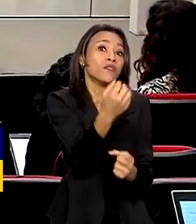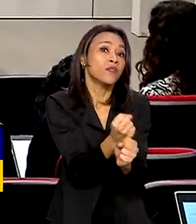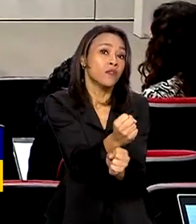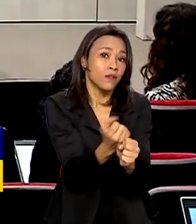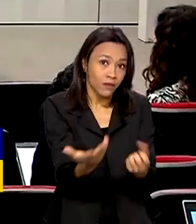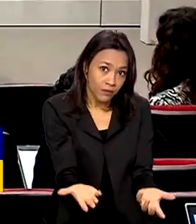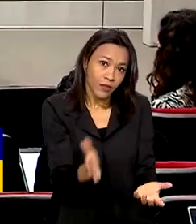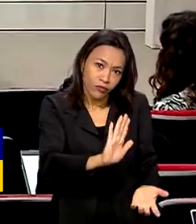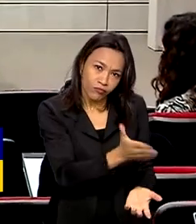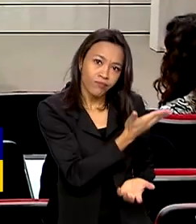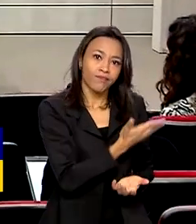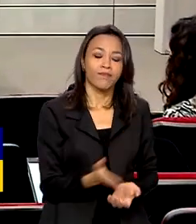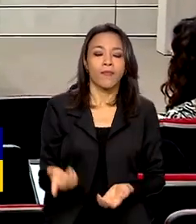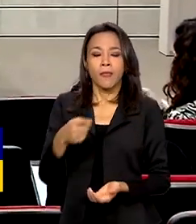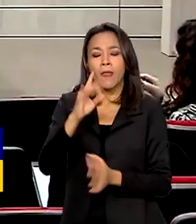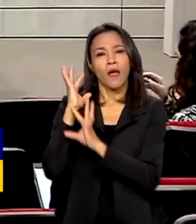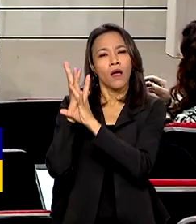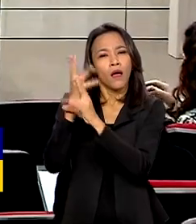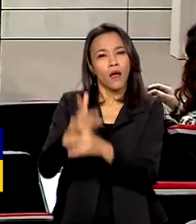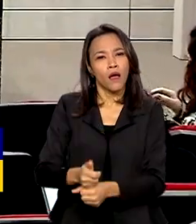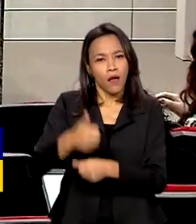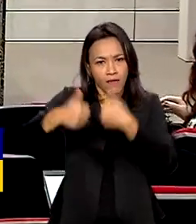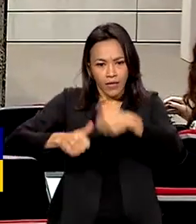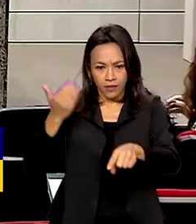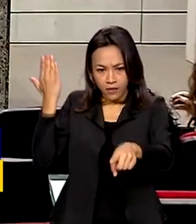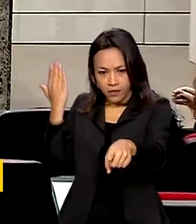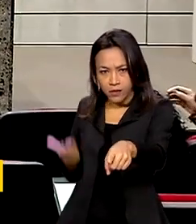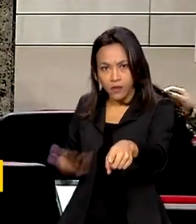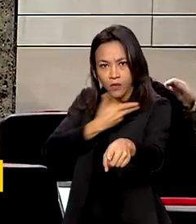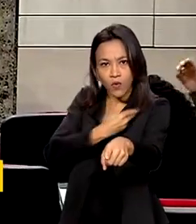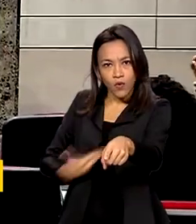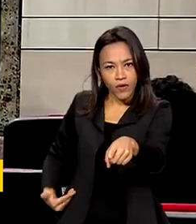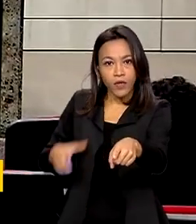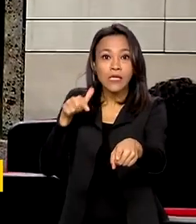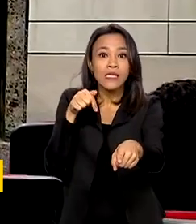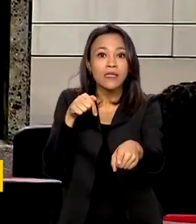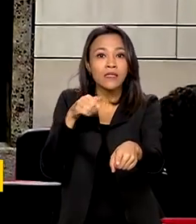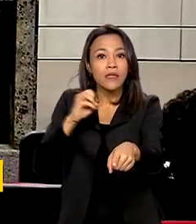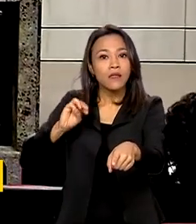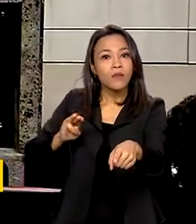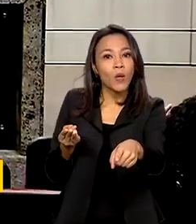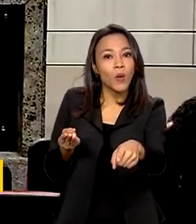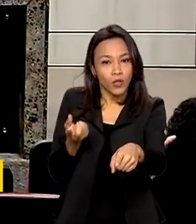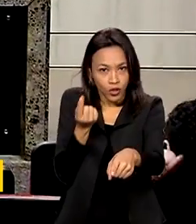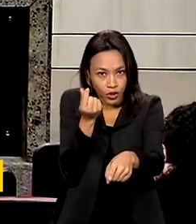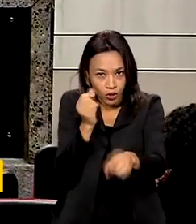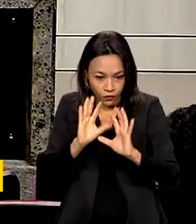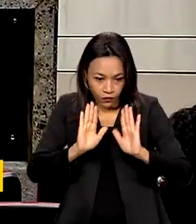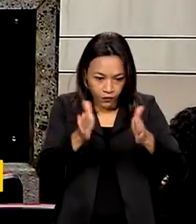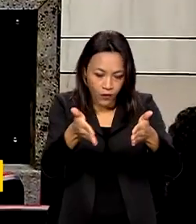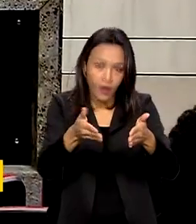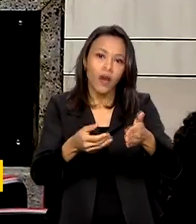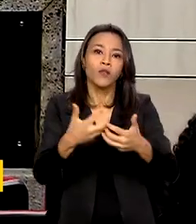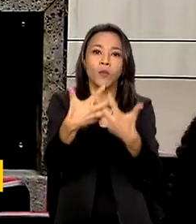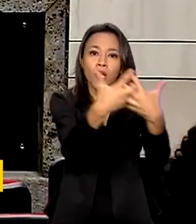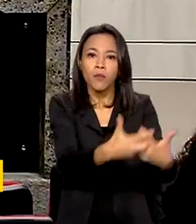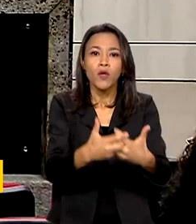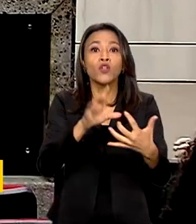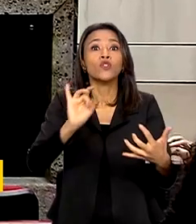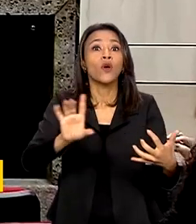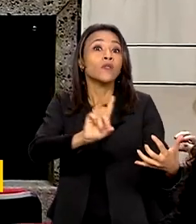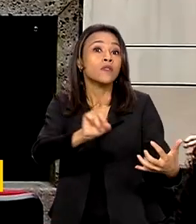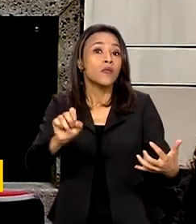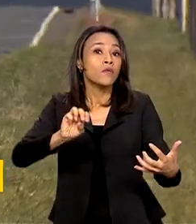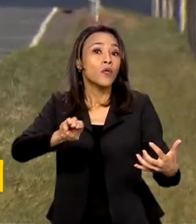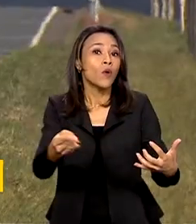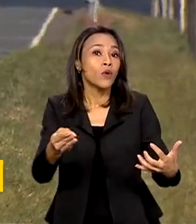balanço apresentado pelo governo, dos 700 milhões de reais disponíveis para caminhões, somente 100 milhões foram usados até